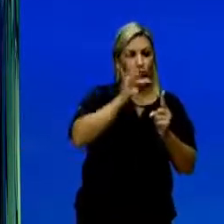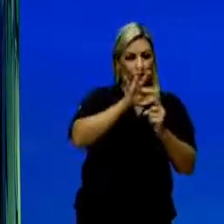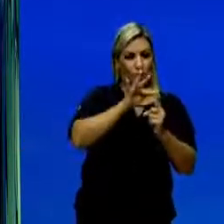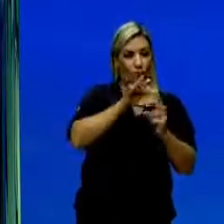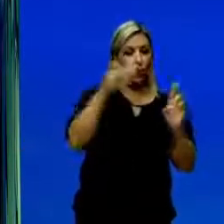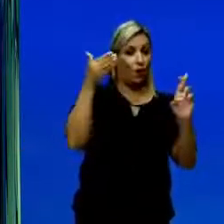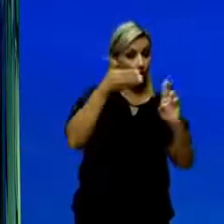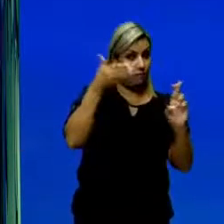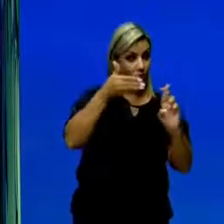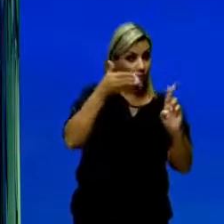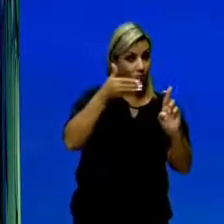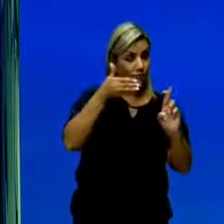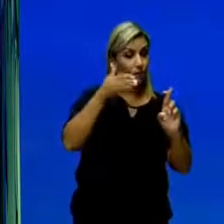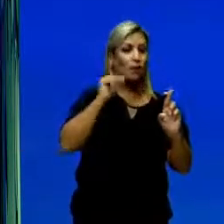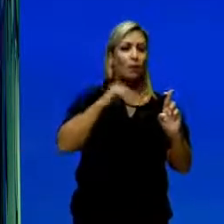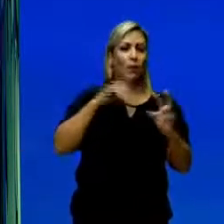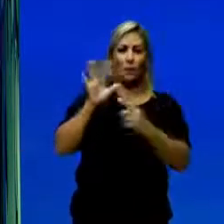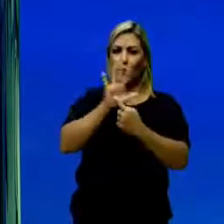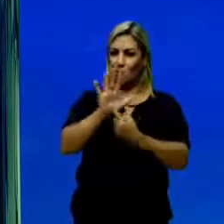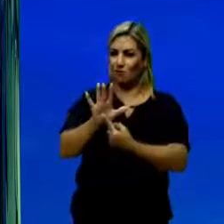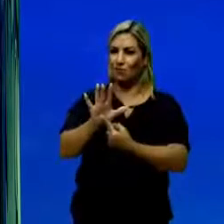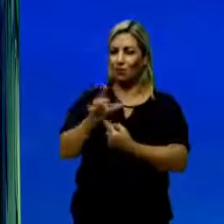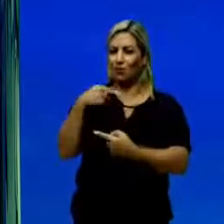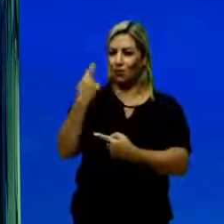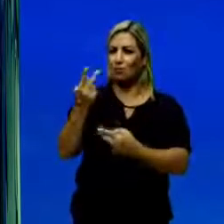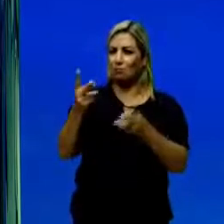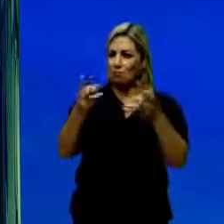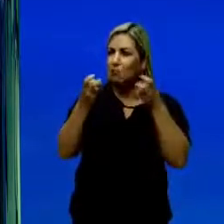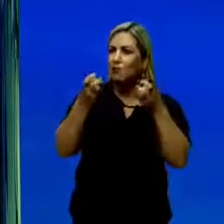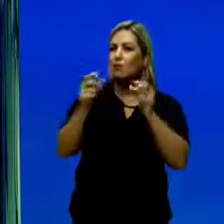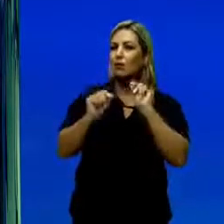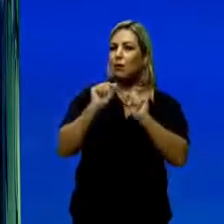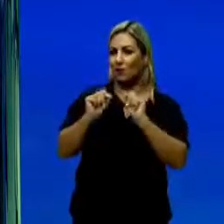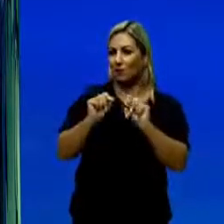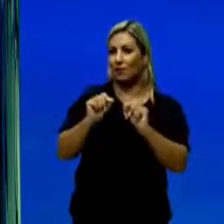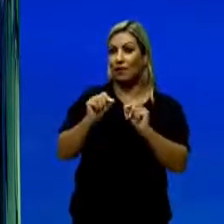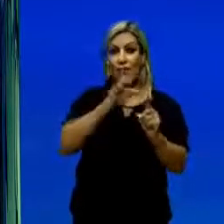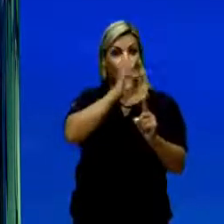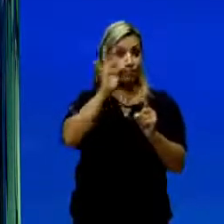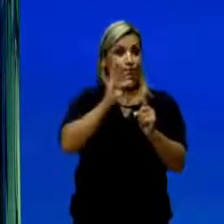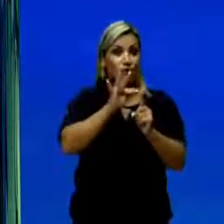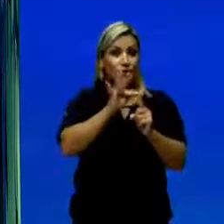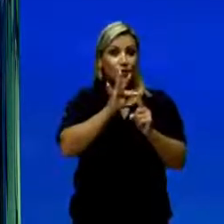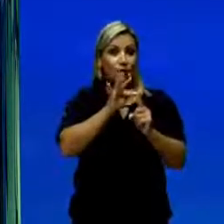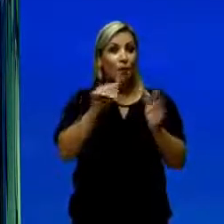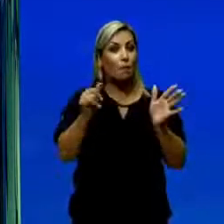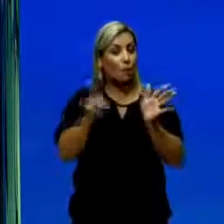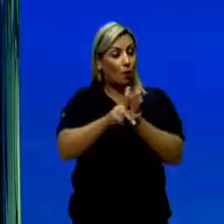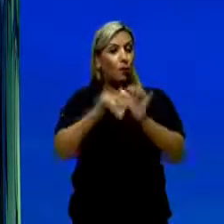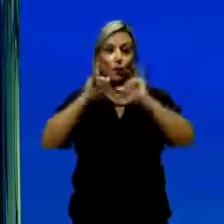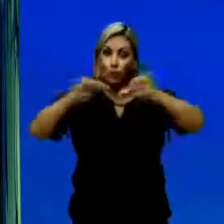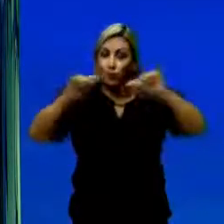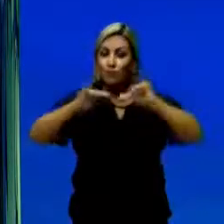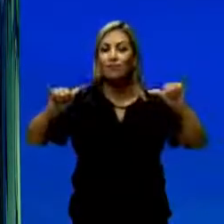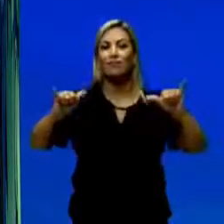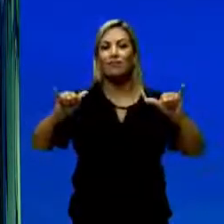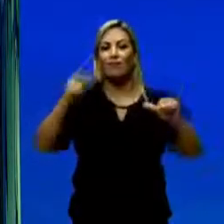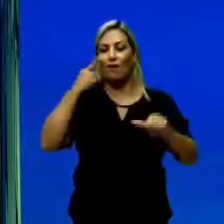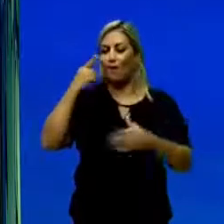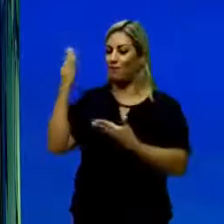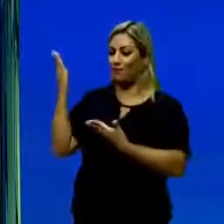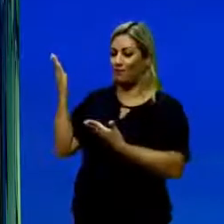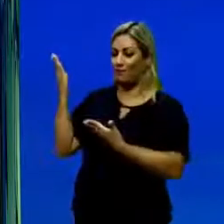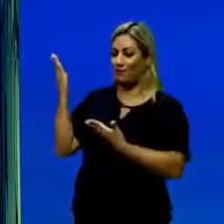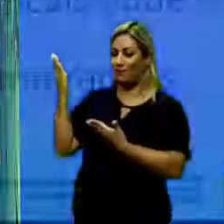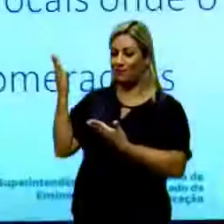referencial, eu trouxe aqui para ilustrar, para a gente ver e perceber que essa função é típica da notícia. Segue aí na